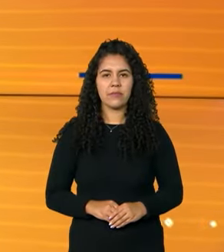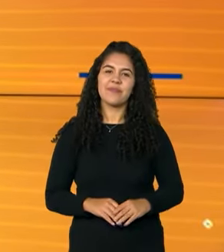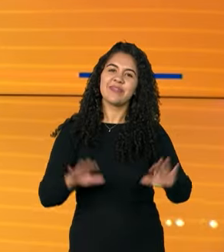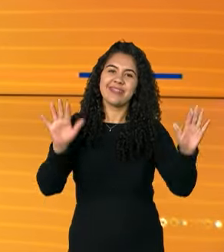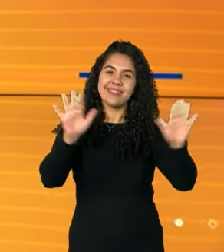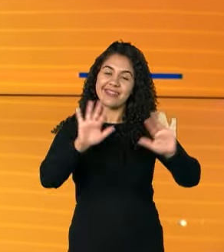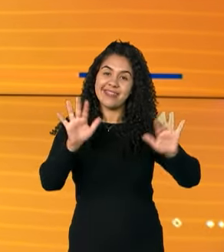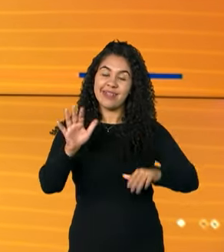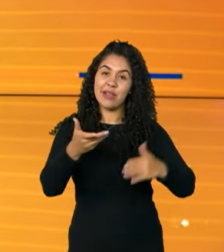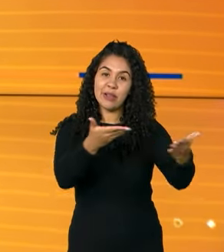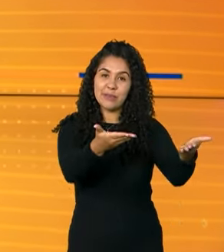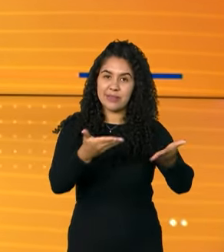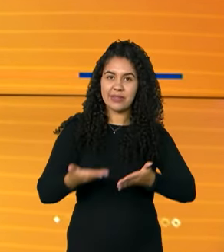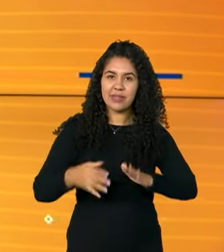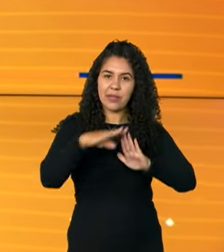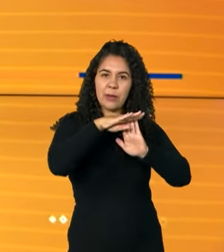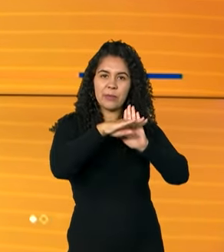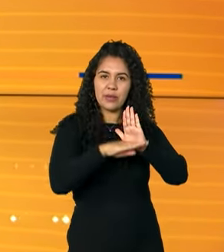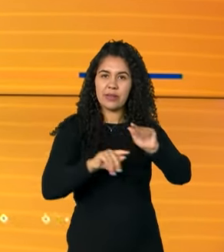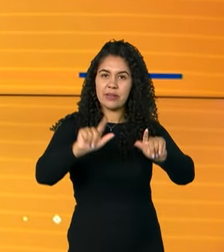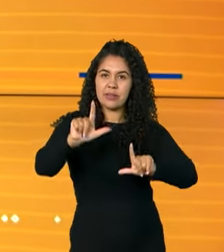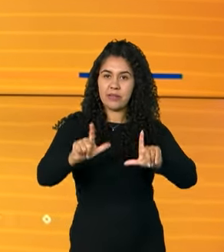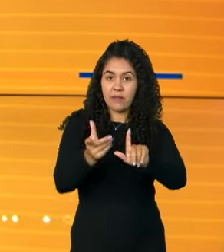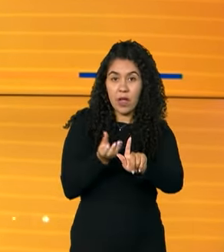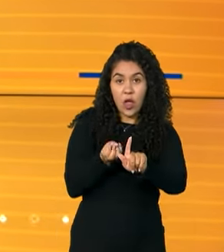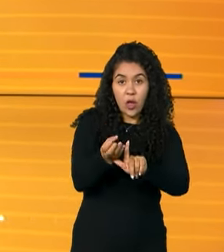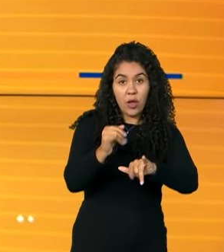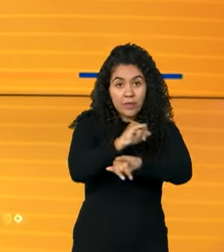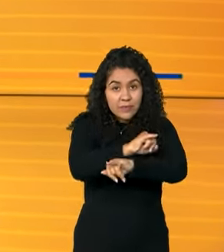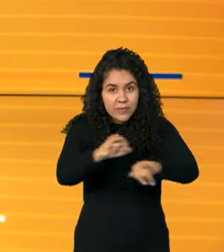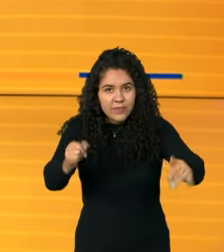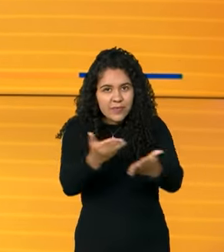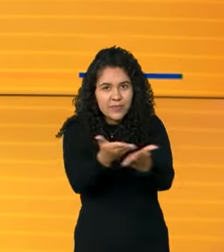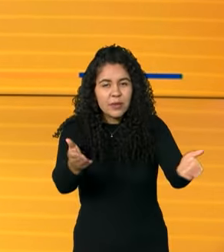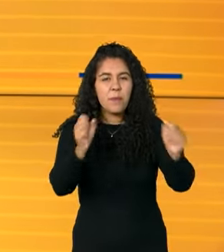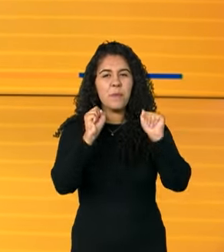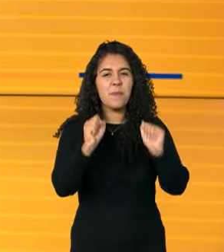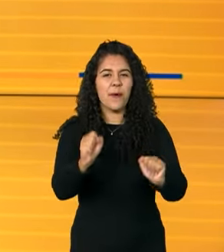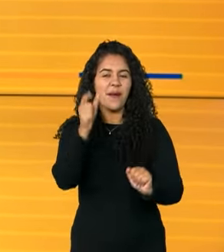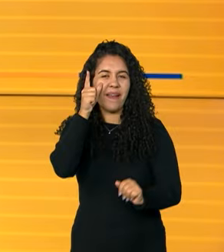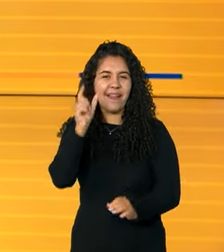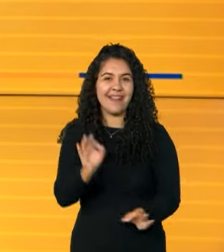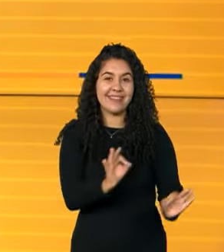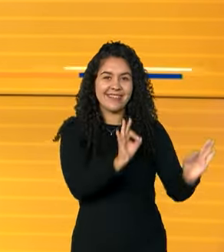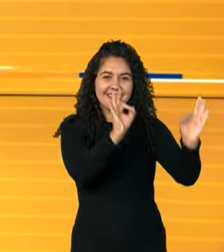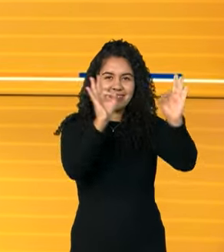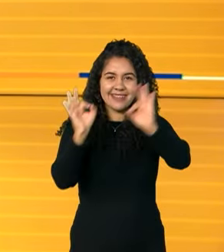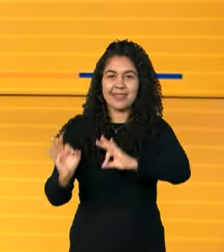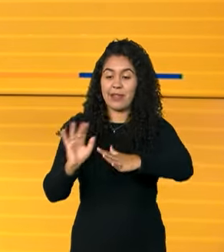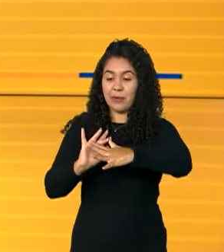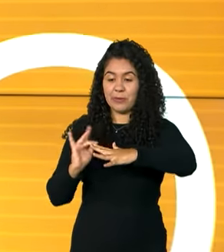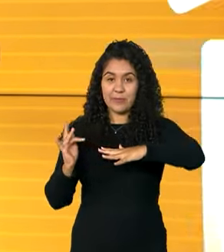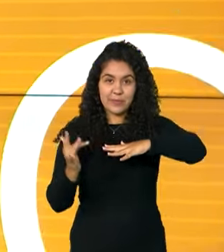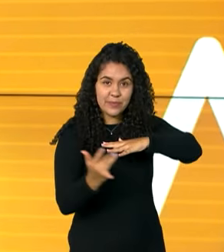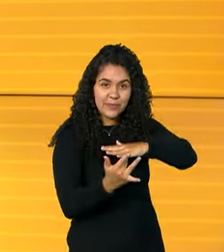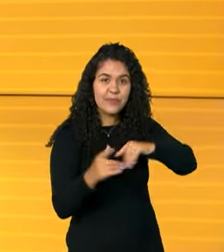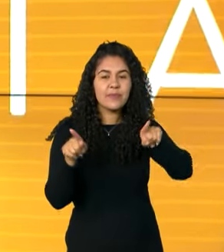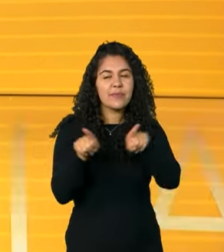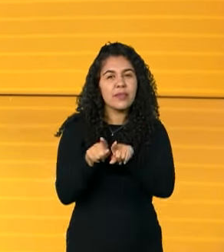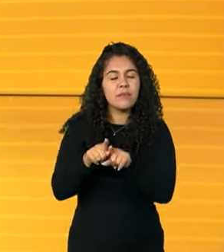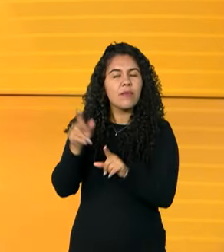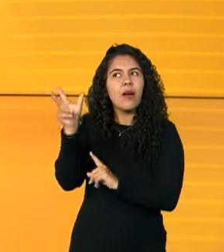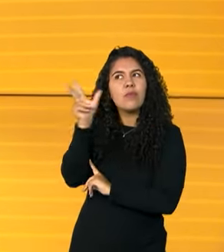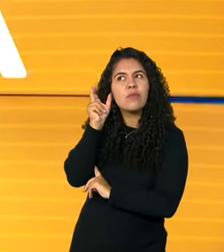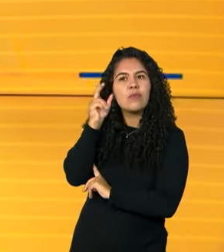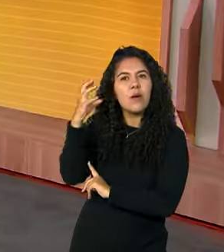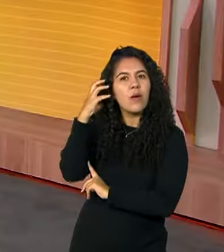Olá, seja muito bem-vindo ao canal GOV. Lembrando que você pode nos acompanhar também ao vivo pelas redes sociais e pela